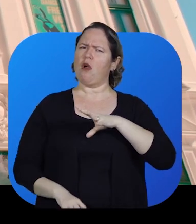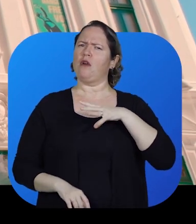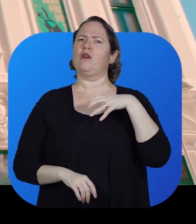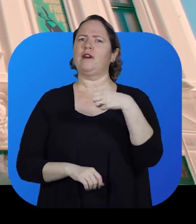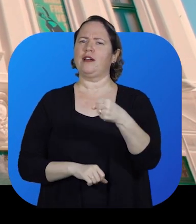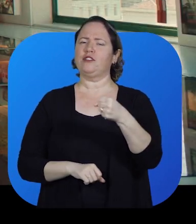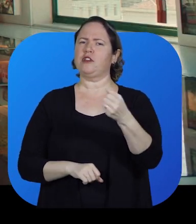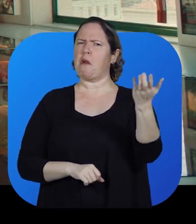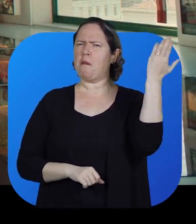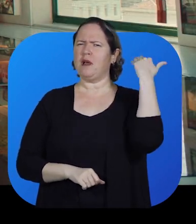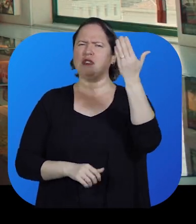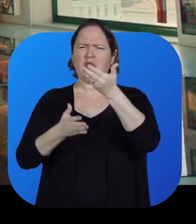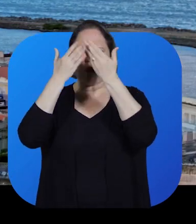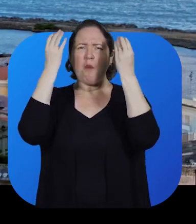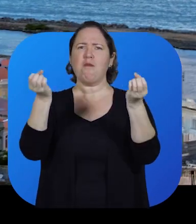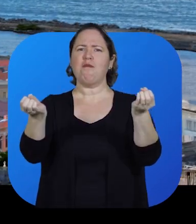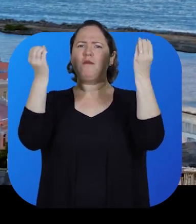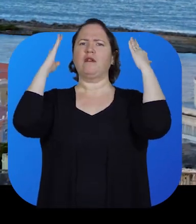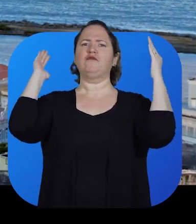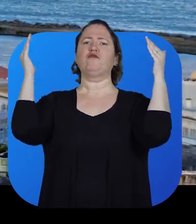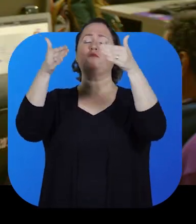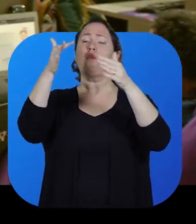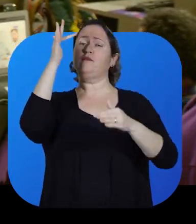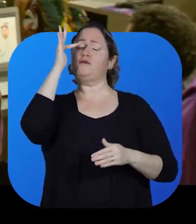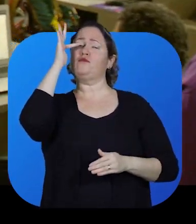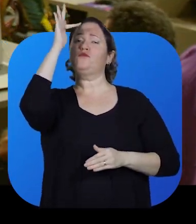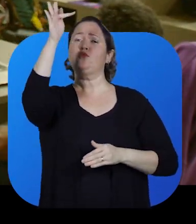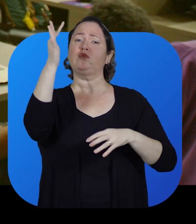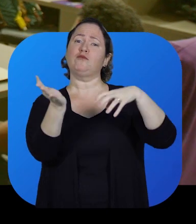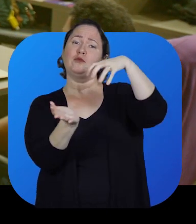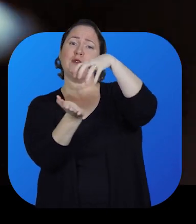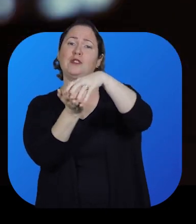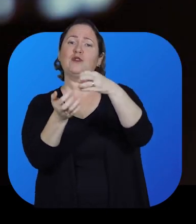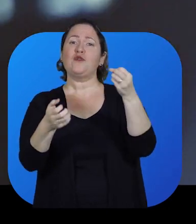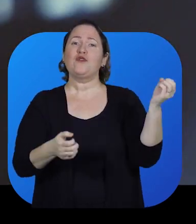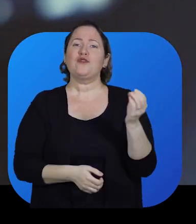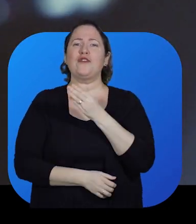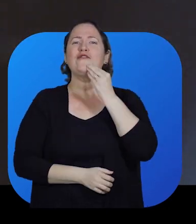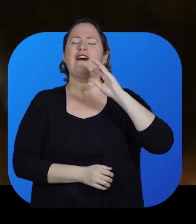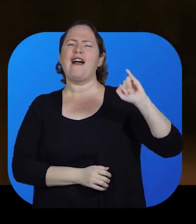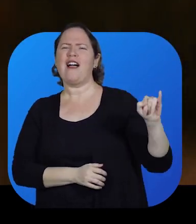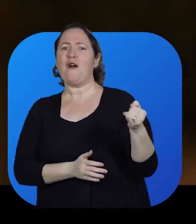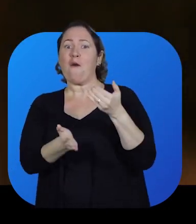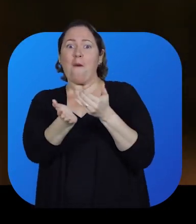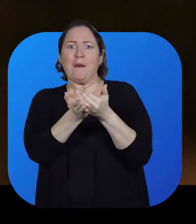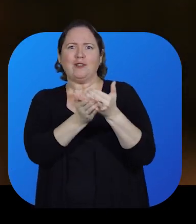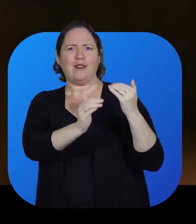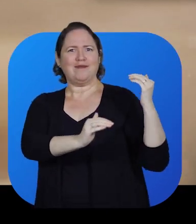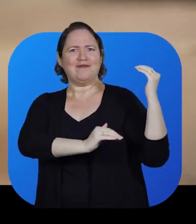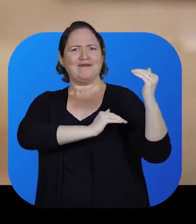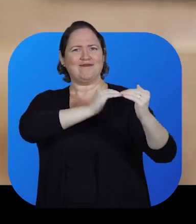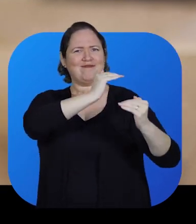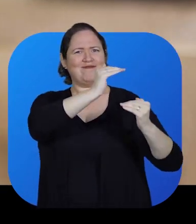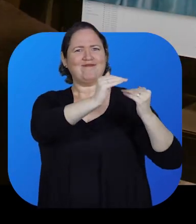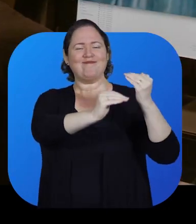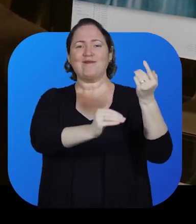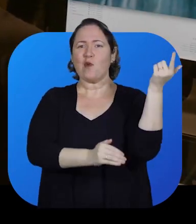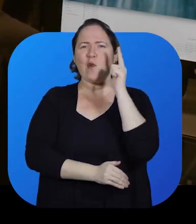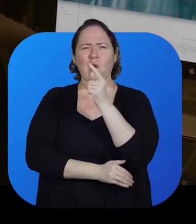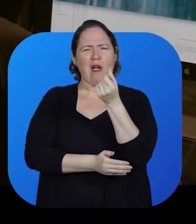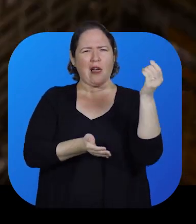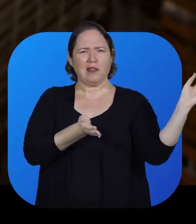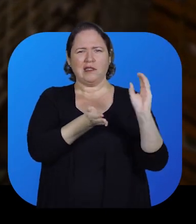Para fazer o passado seguir apontando para o futuro. O centro de novas oportunidades começou a ganhar espaço, atraiu